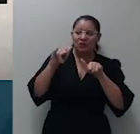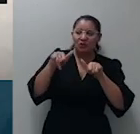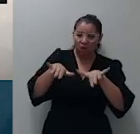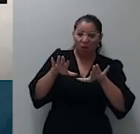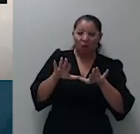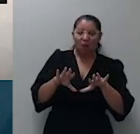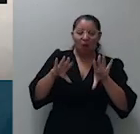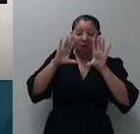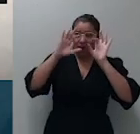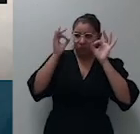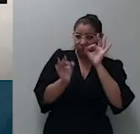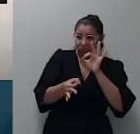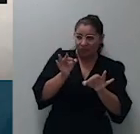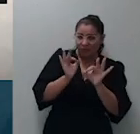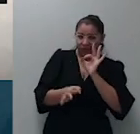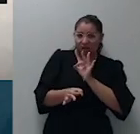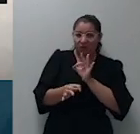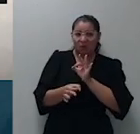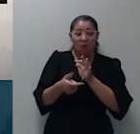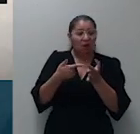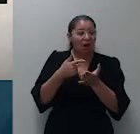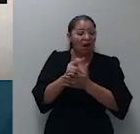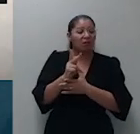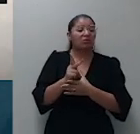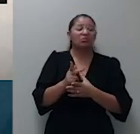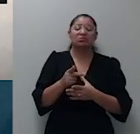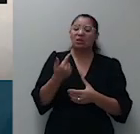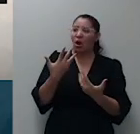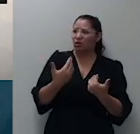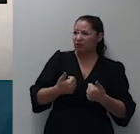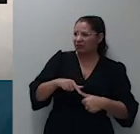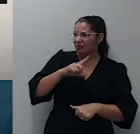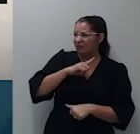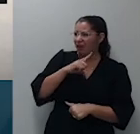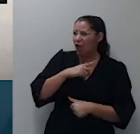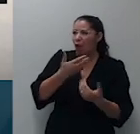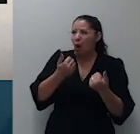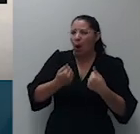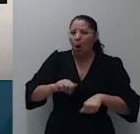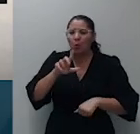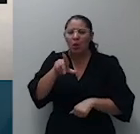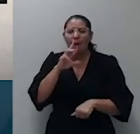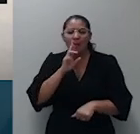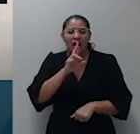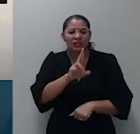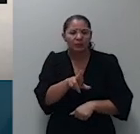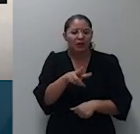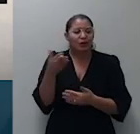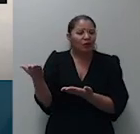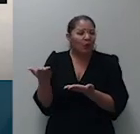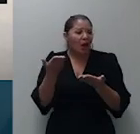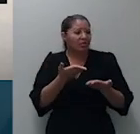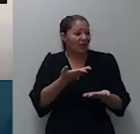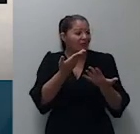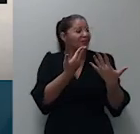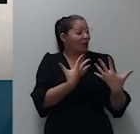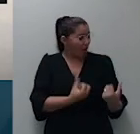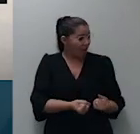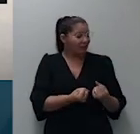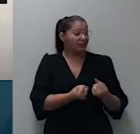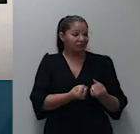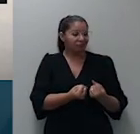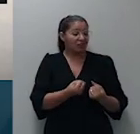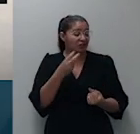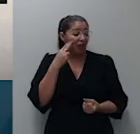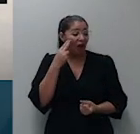parte nesses autos não tenha poderes para receber a citação, o comparecimento espontâneo supriu a citação nos termos